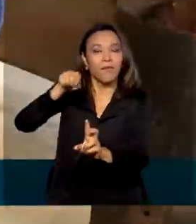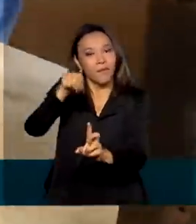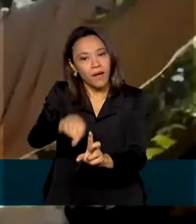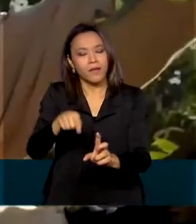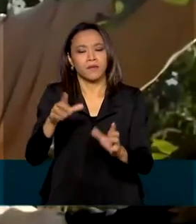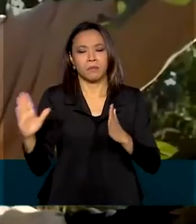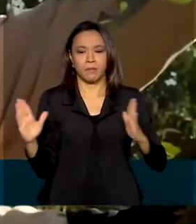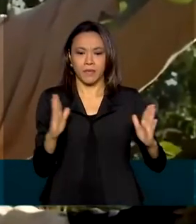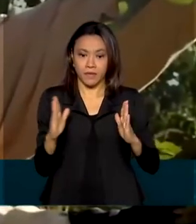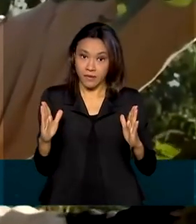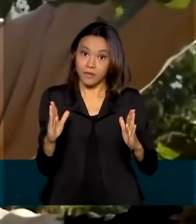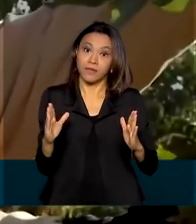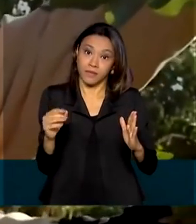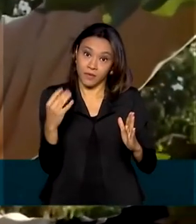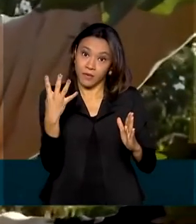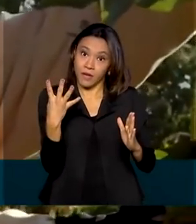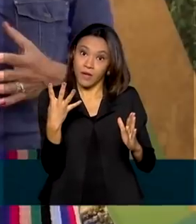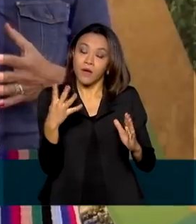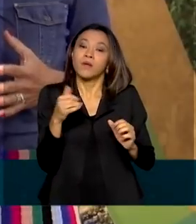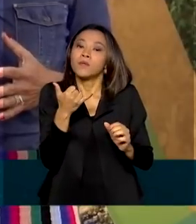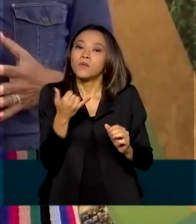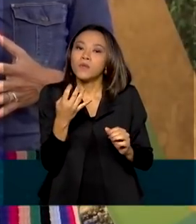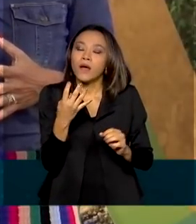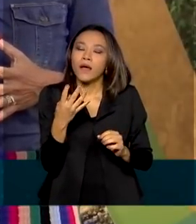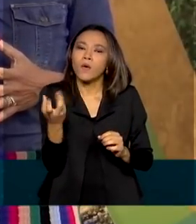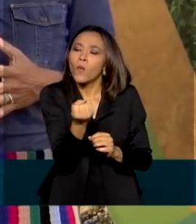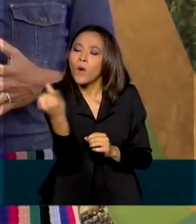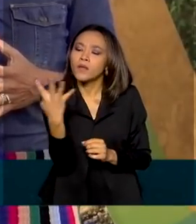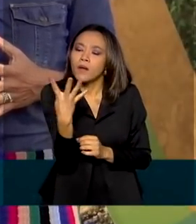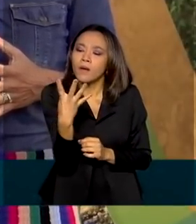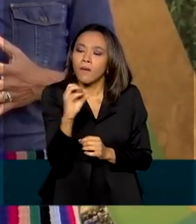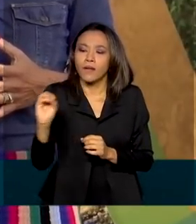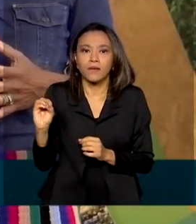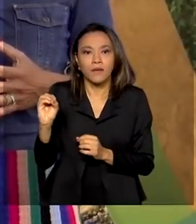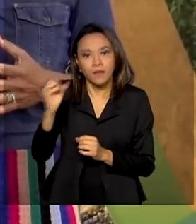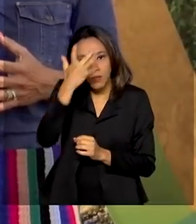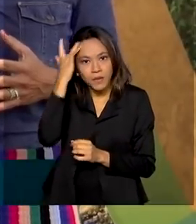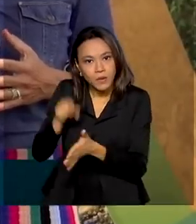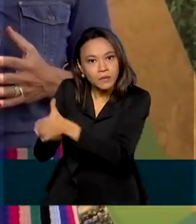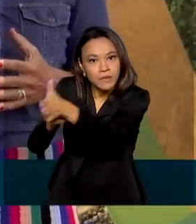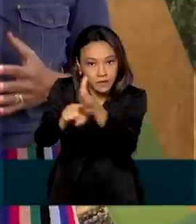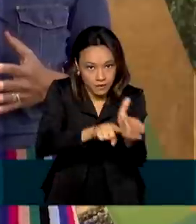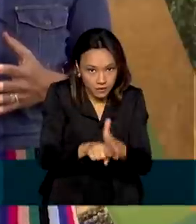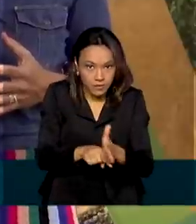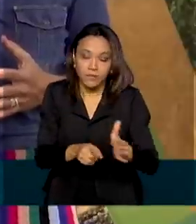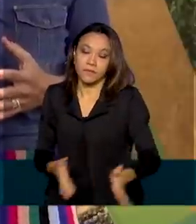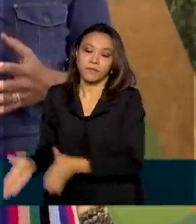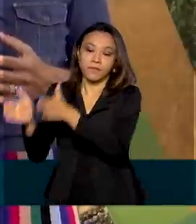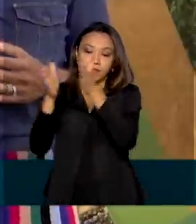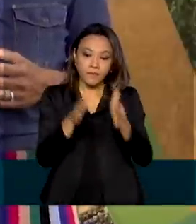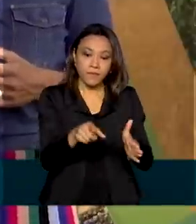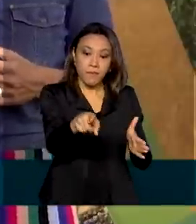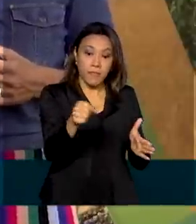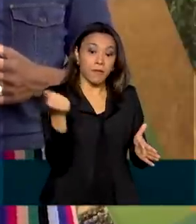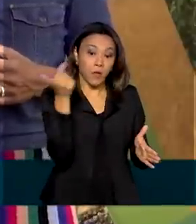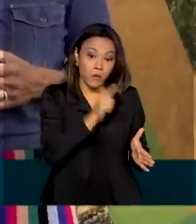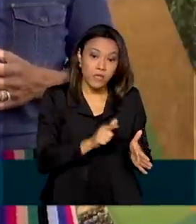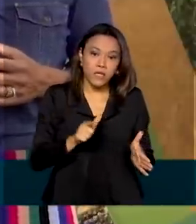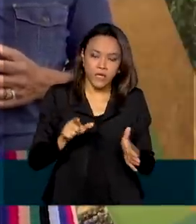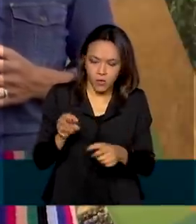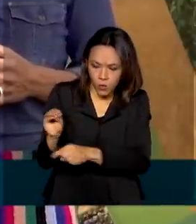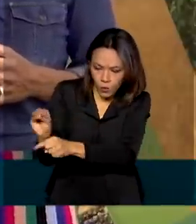cerca de 400 pesquisadores. Mostrar como o produtor pode implantar uma reserva legal e ter retorno